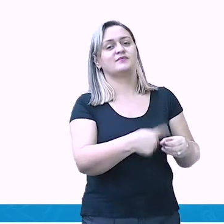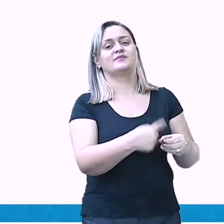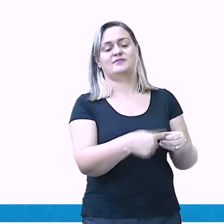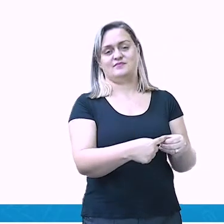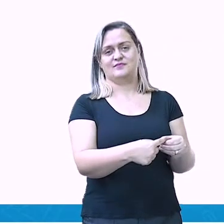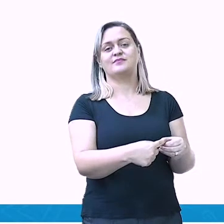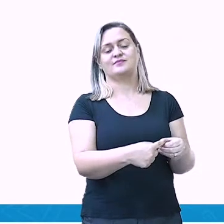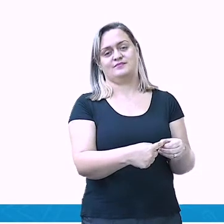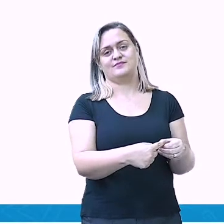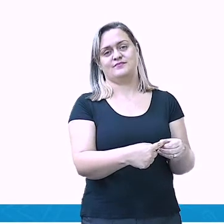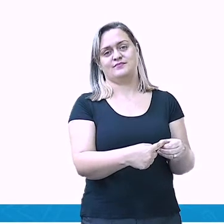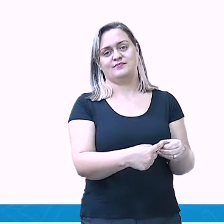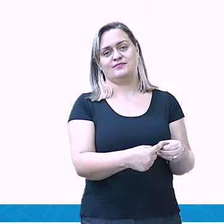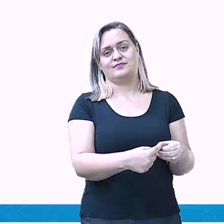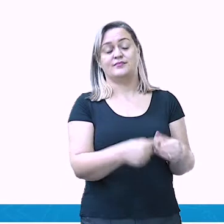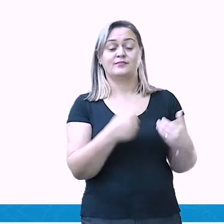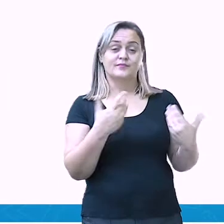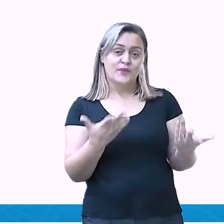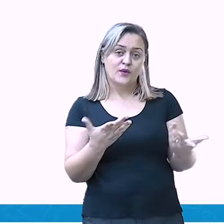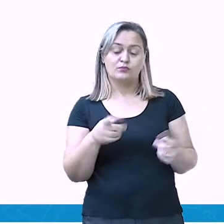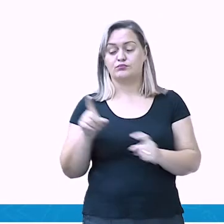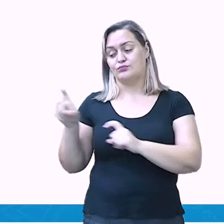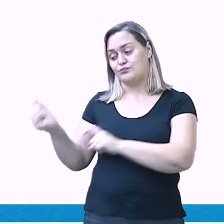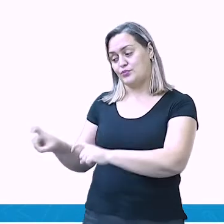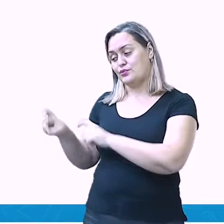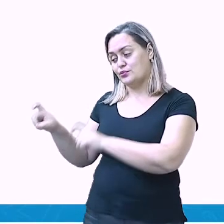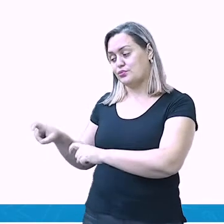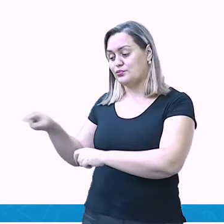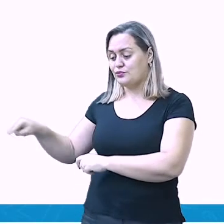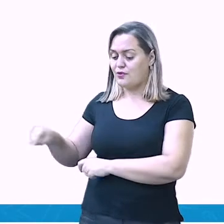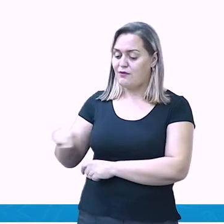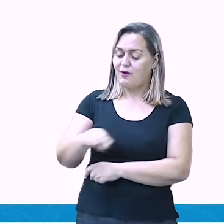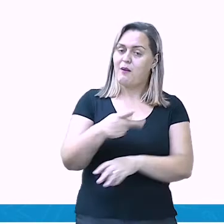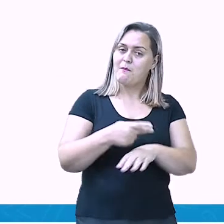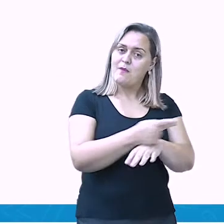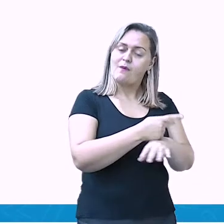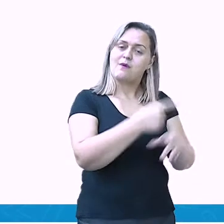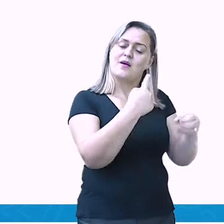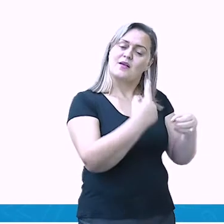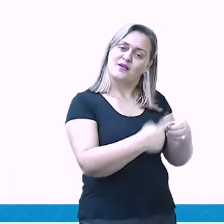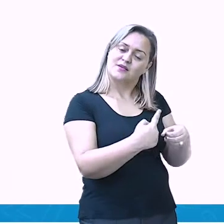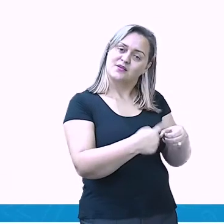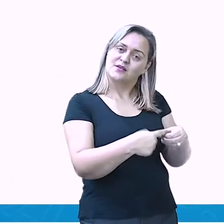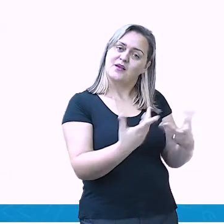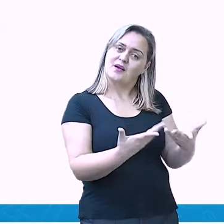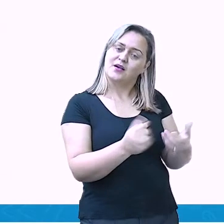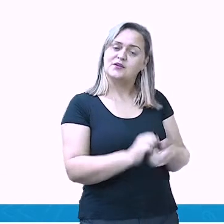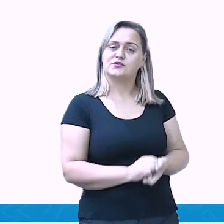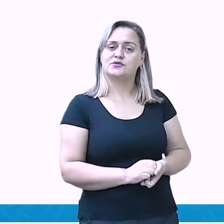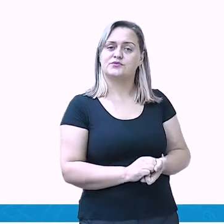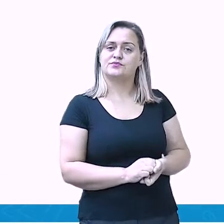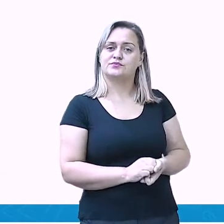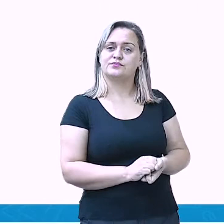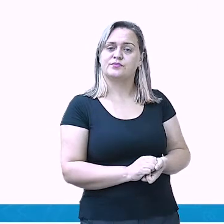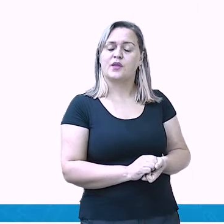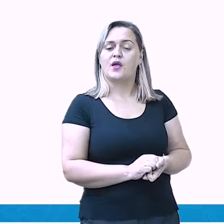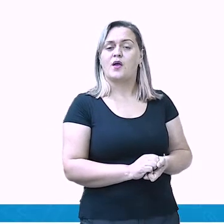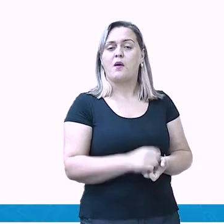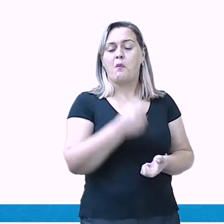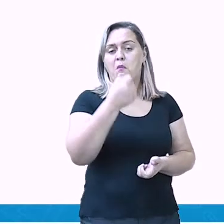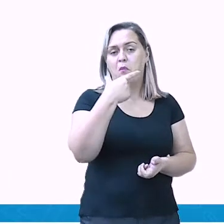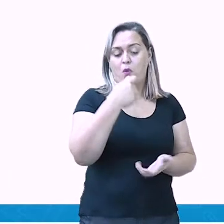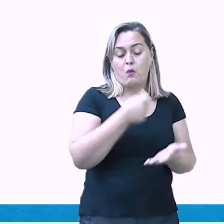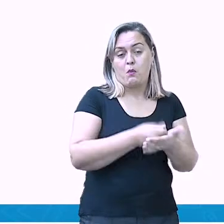são colocados nos bancos. Então, ele vem até a cidade para procurar farmácia, comprar